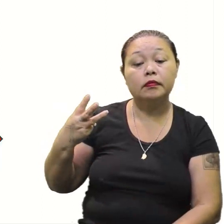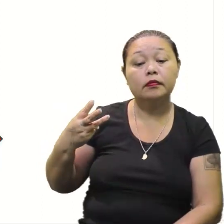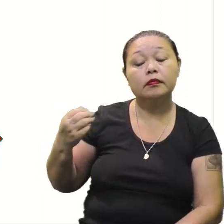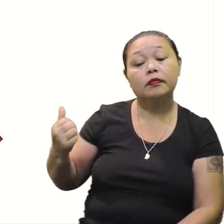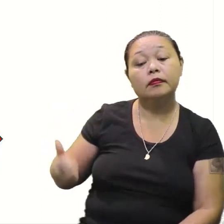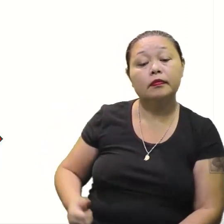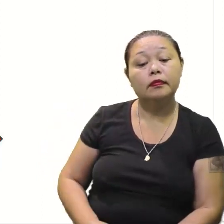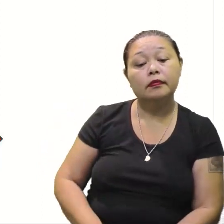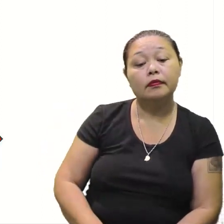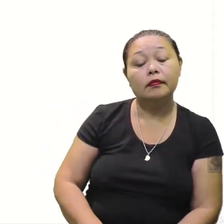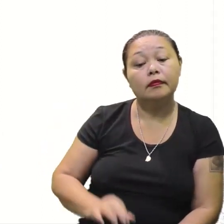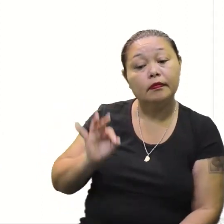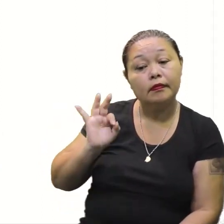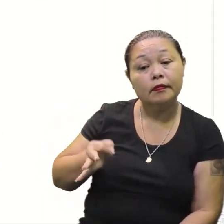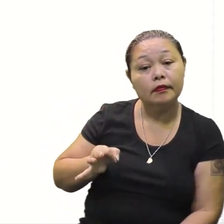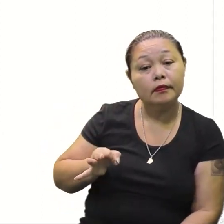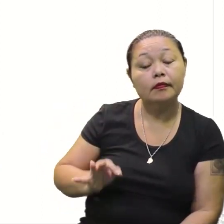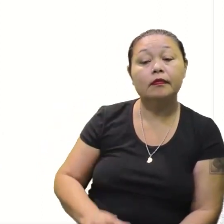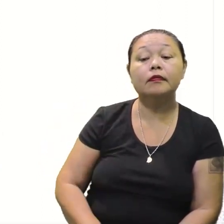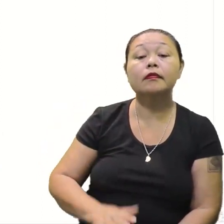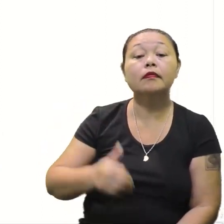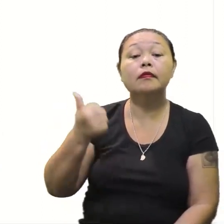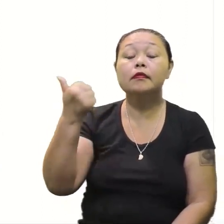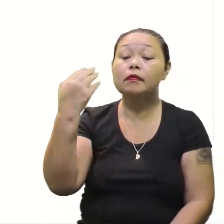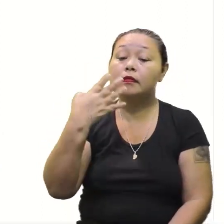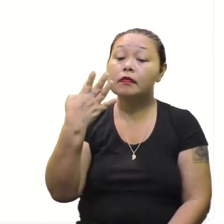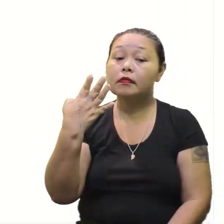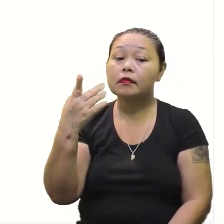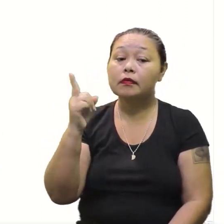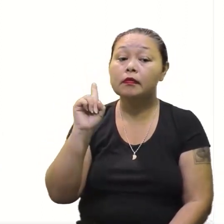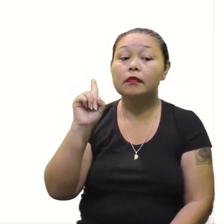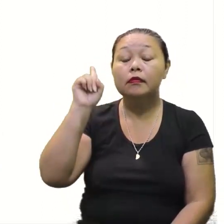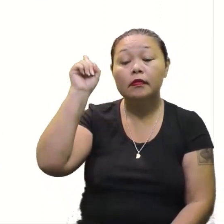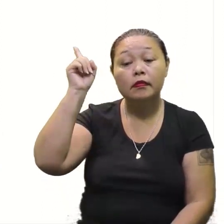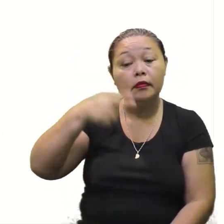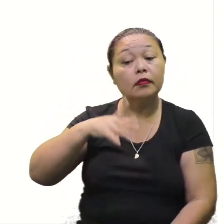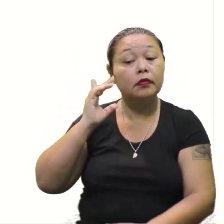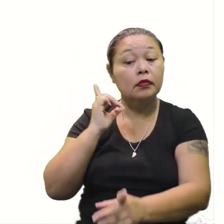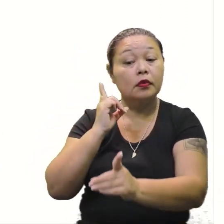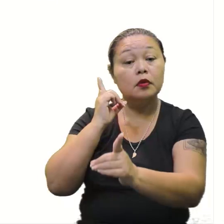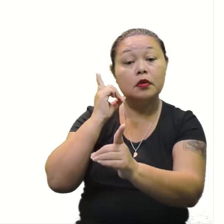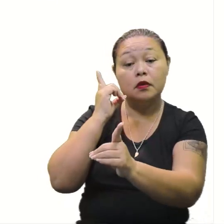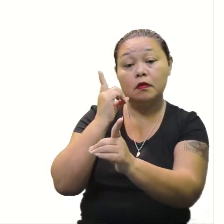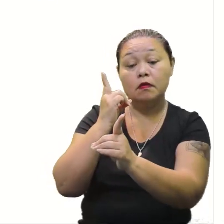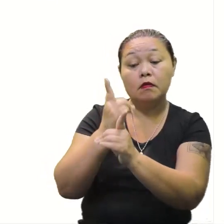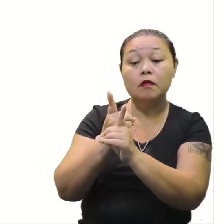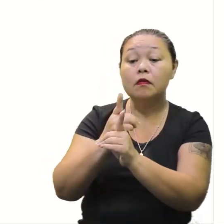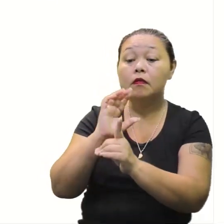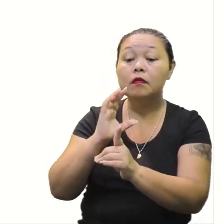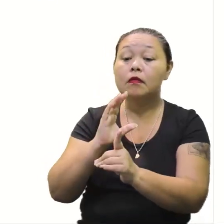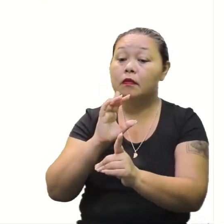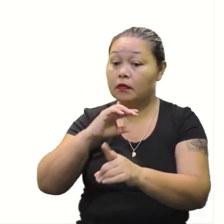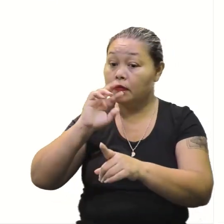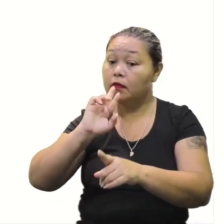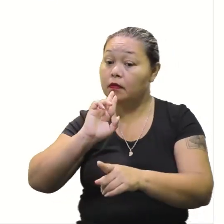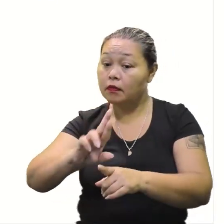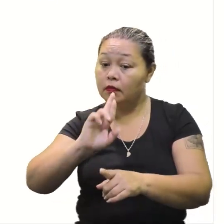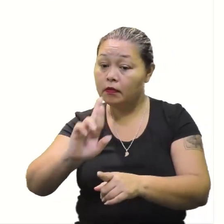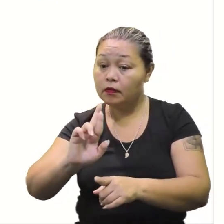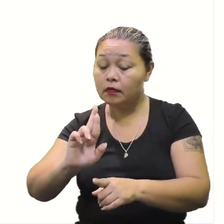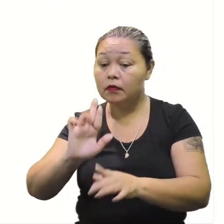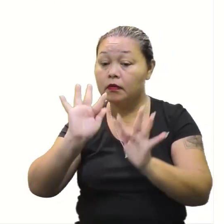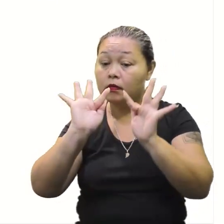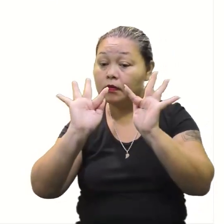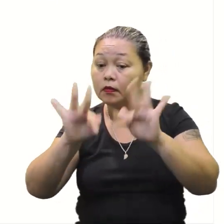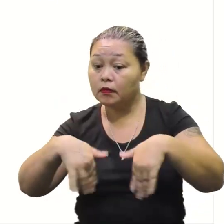Certo? Tranquilo, tranquilo. O quarto passo, nada mais nada menos do que agora resolver essa equação no sentido